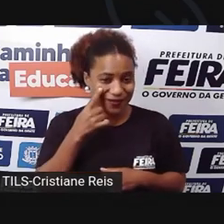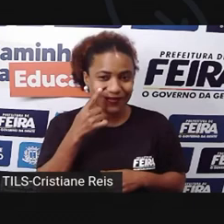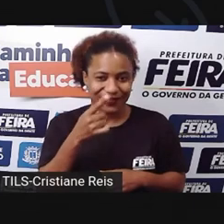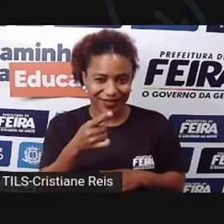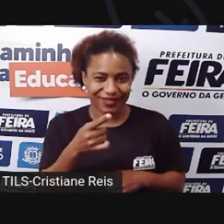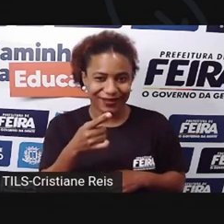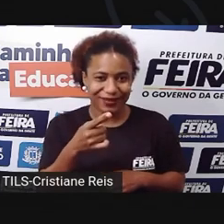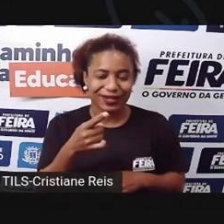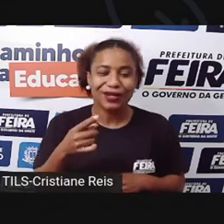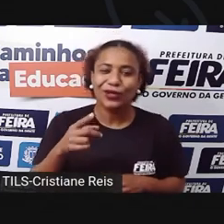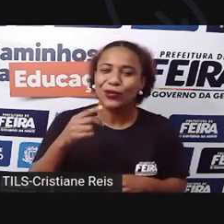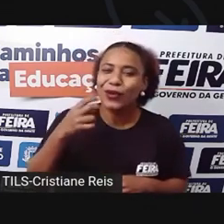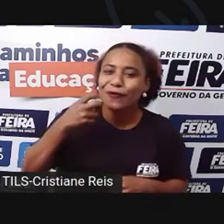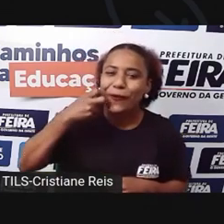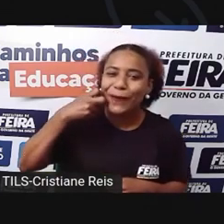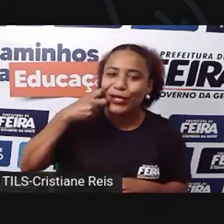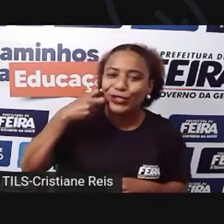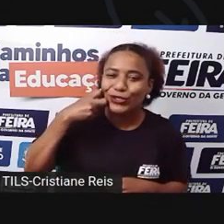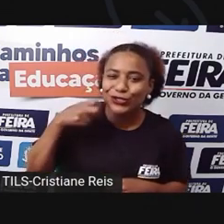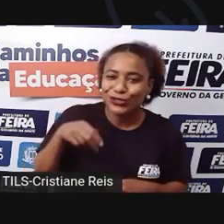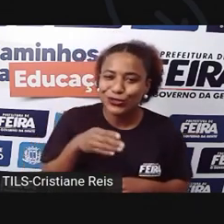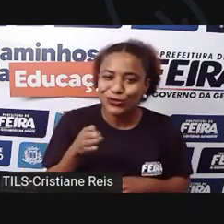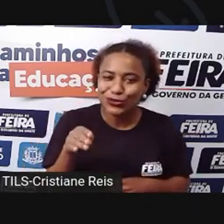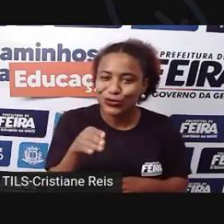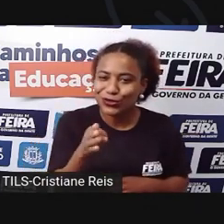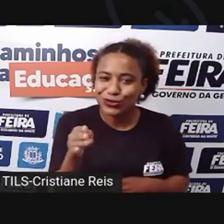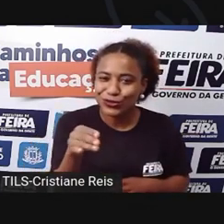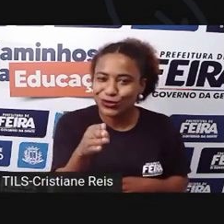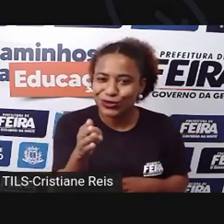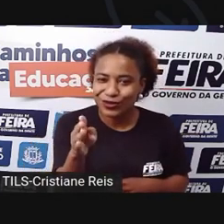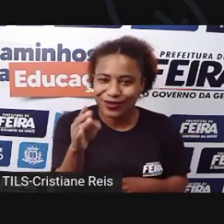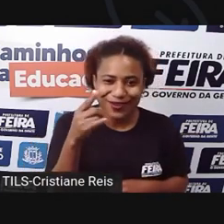vocês, derra pra gente fazer o chapéu do saci, ó.